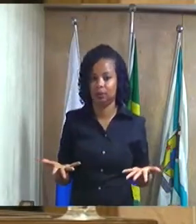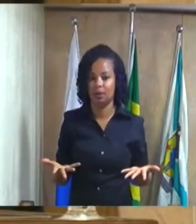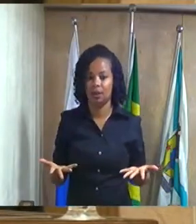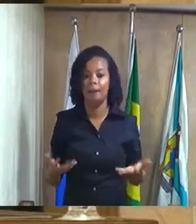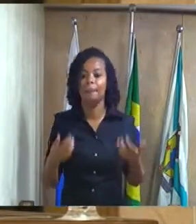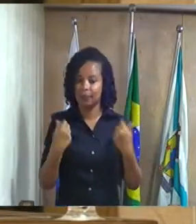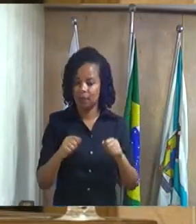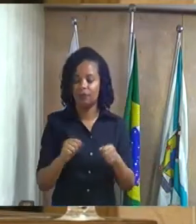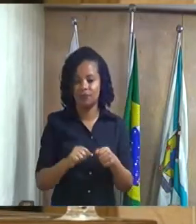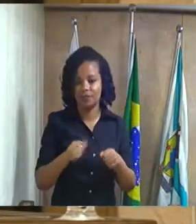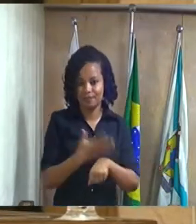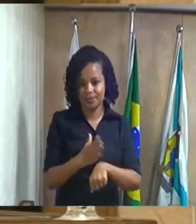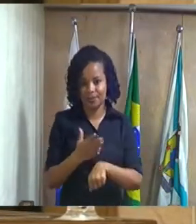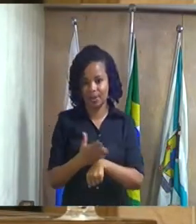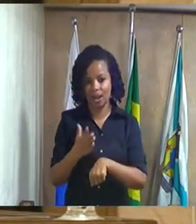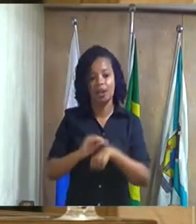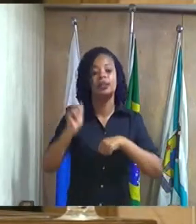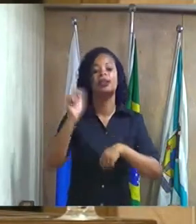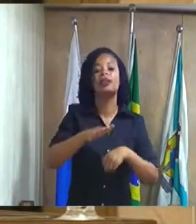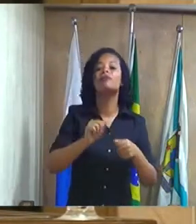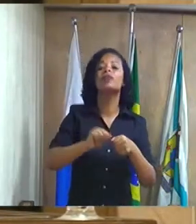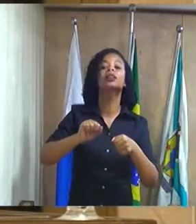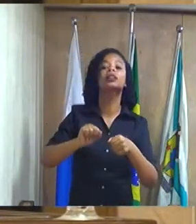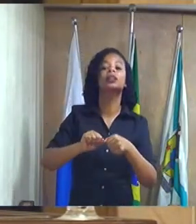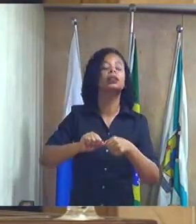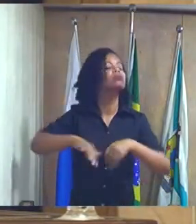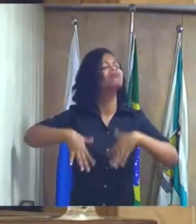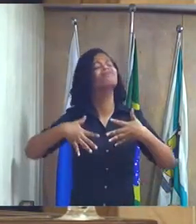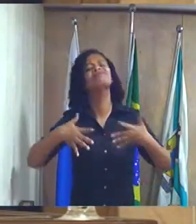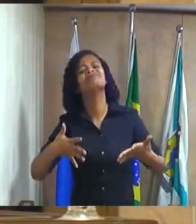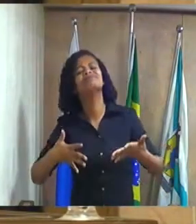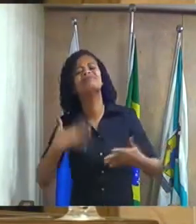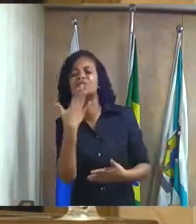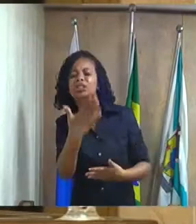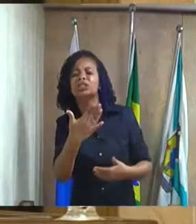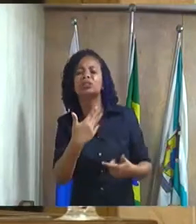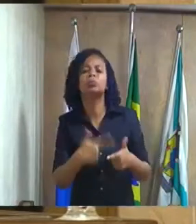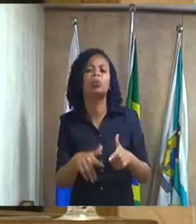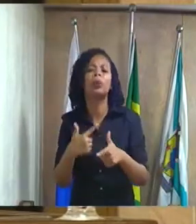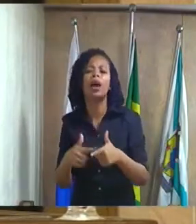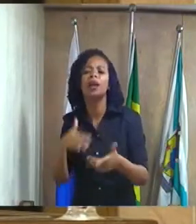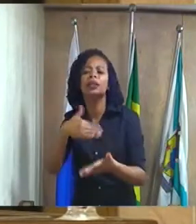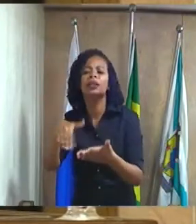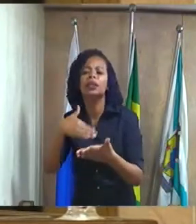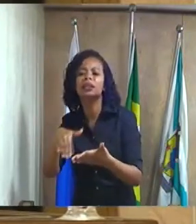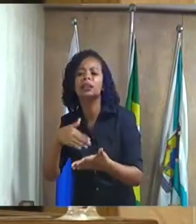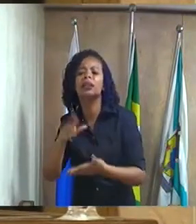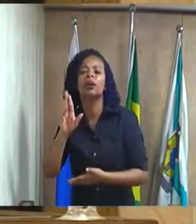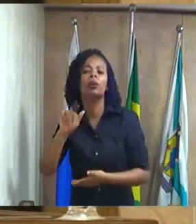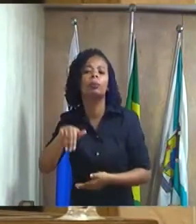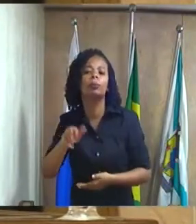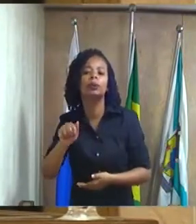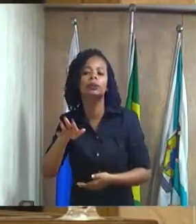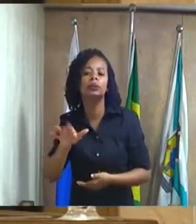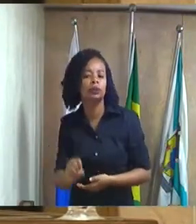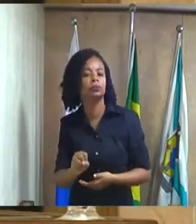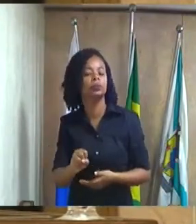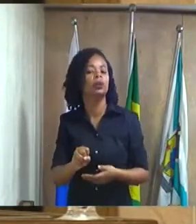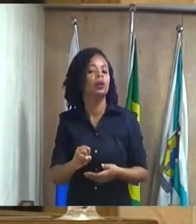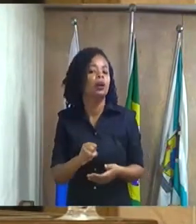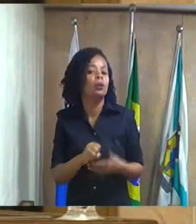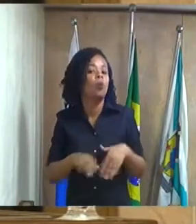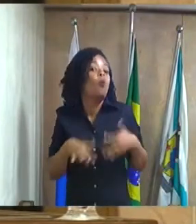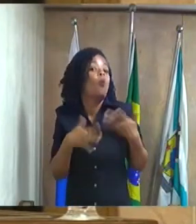entender agora quem faz isso quem estava de frente disso era a Secretaria de Urbanismo a tal